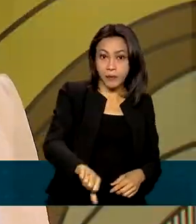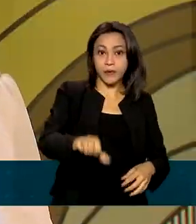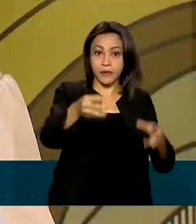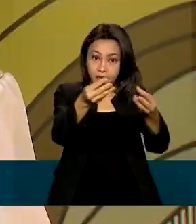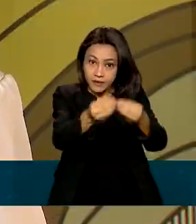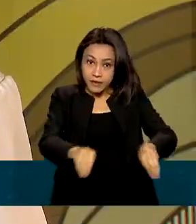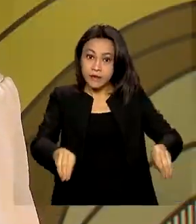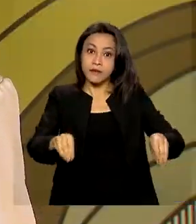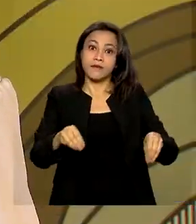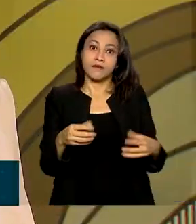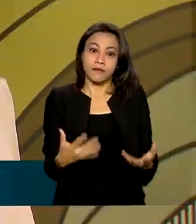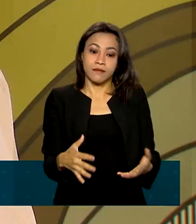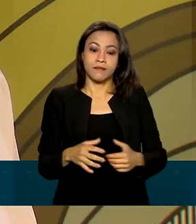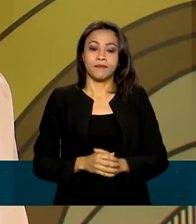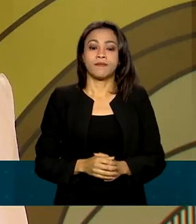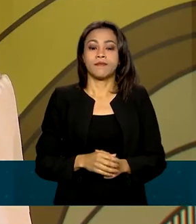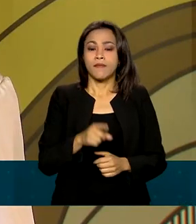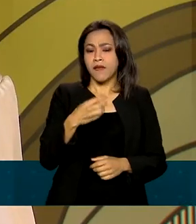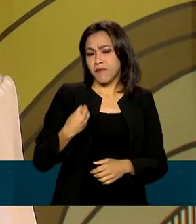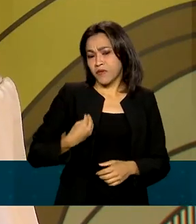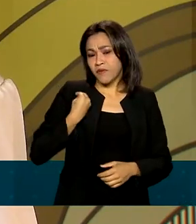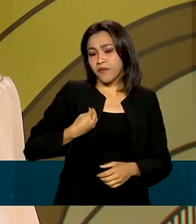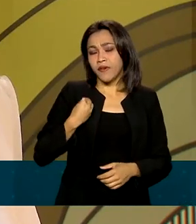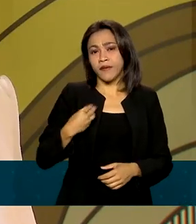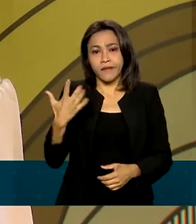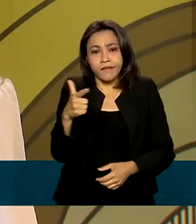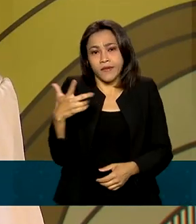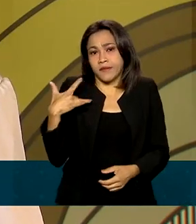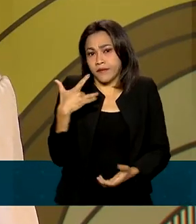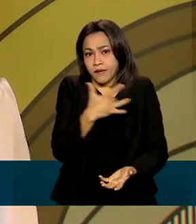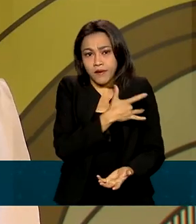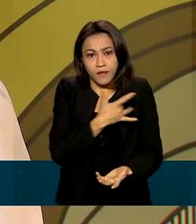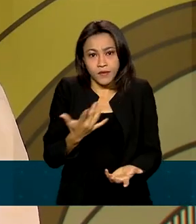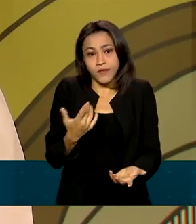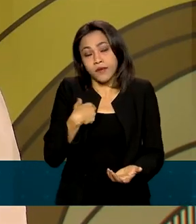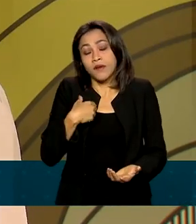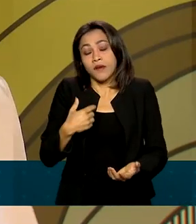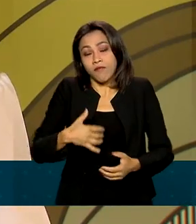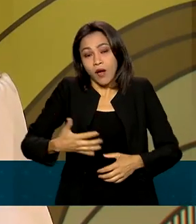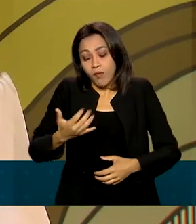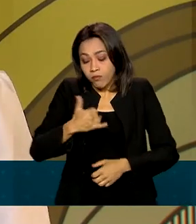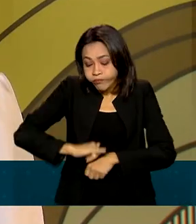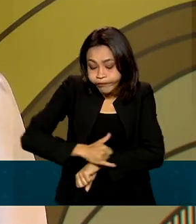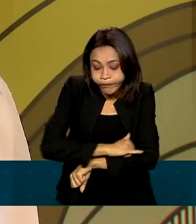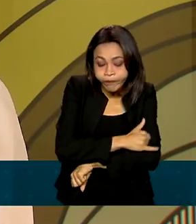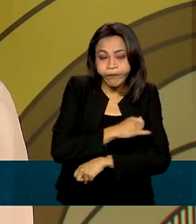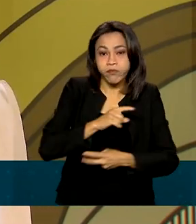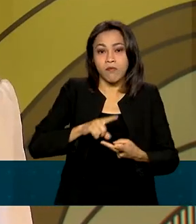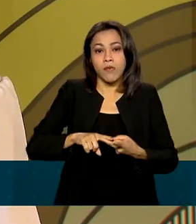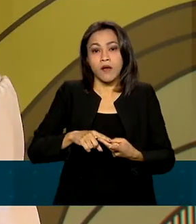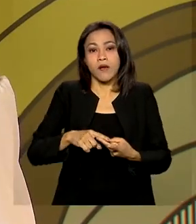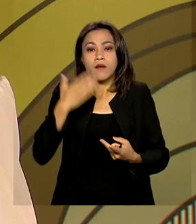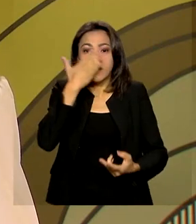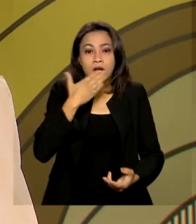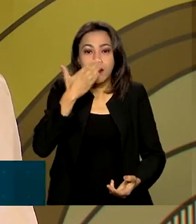pessoa viver uma vida que não é saudável predispõe à obesidade, ao diabetes,